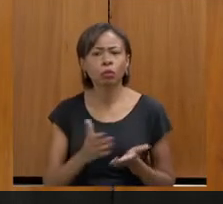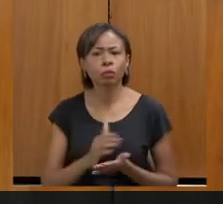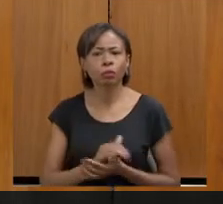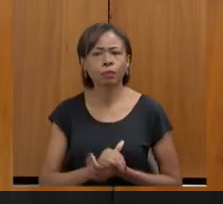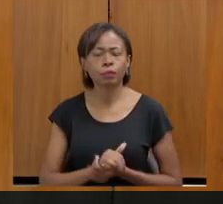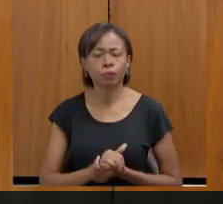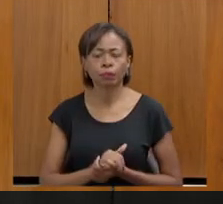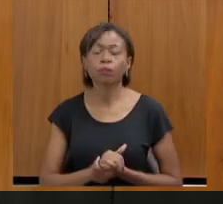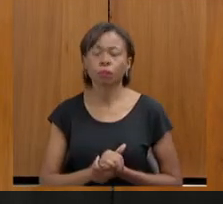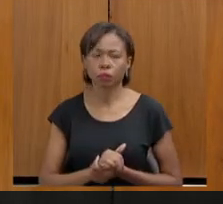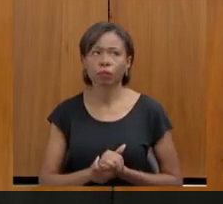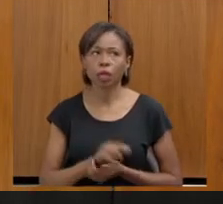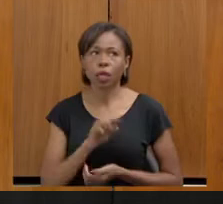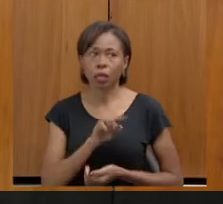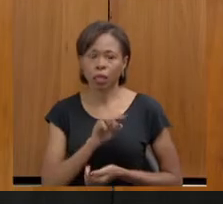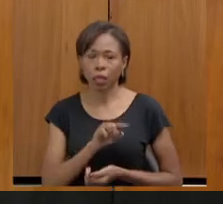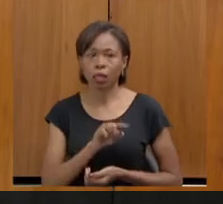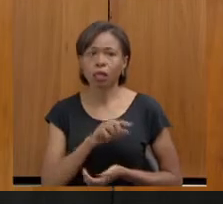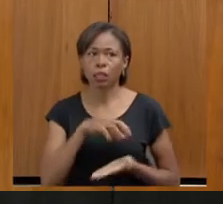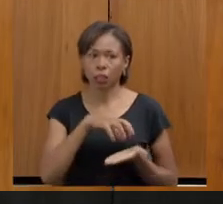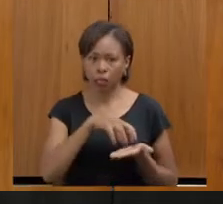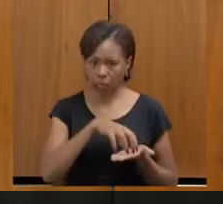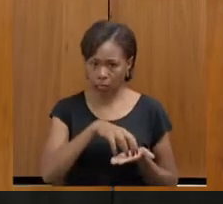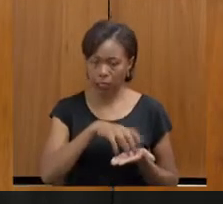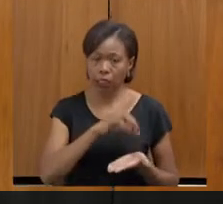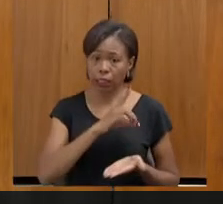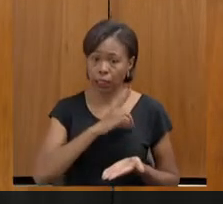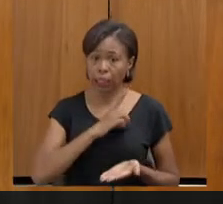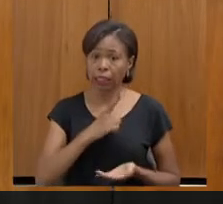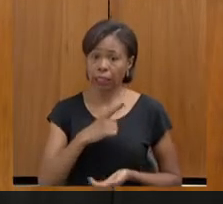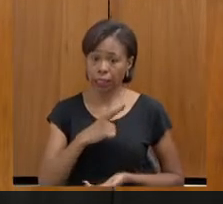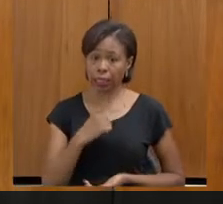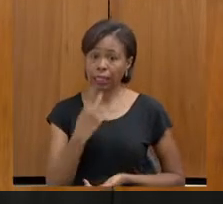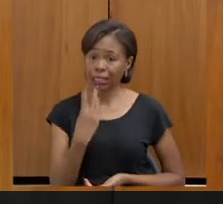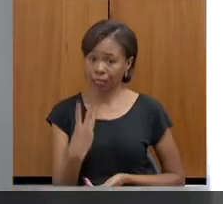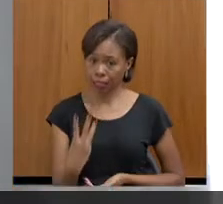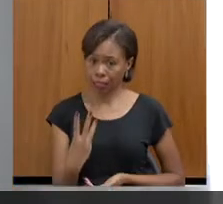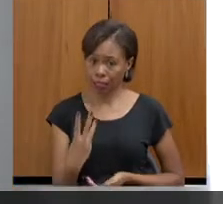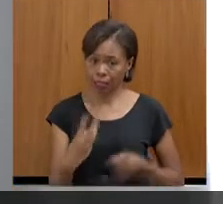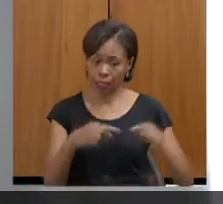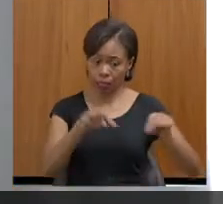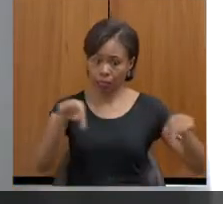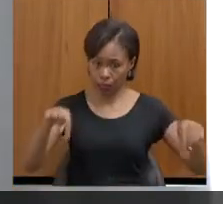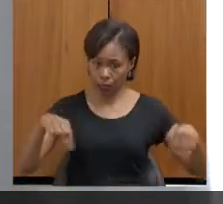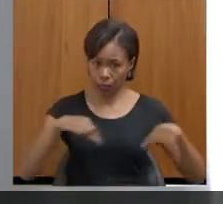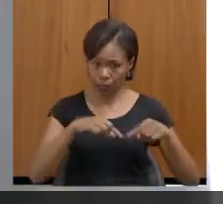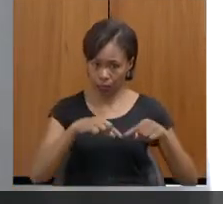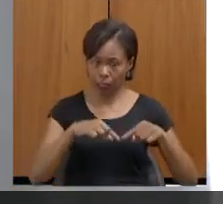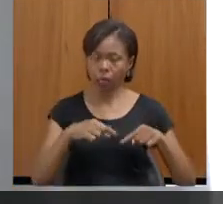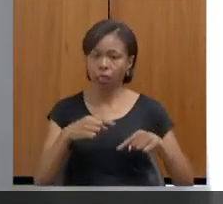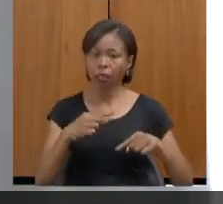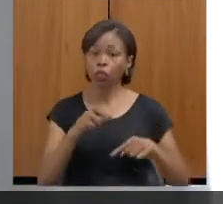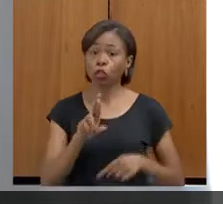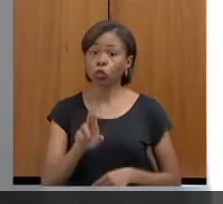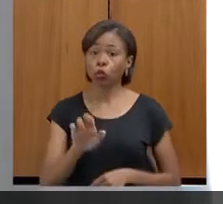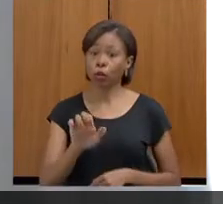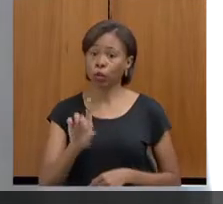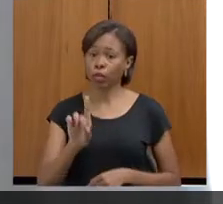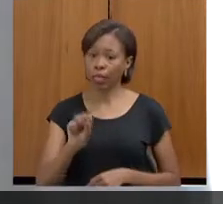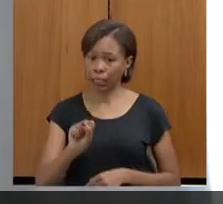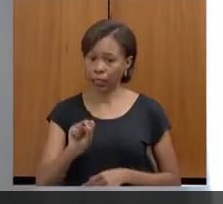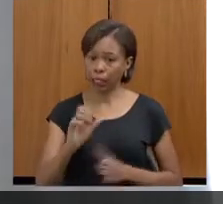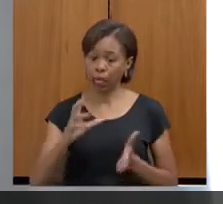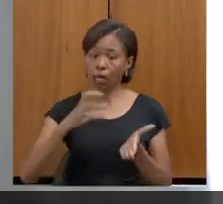Com relação à delegacia, de plantão, a gente tem três salas onde são registrados os REDs, de efeito